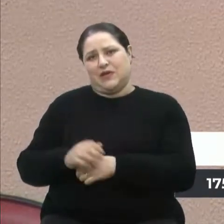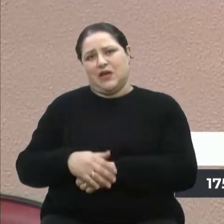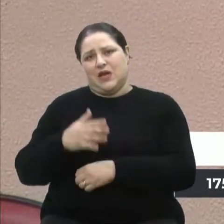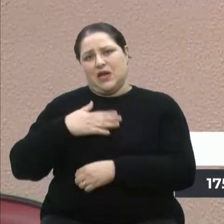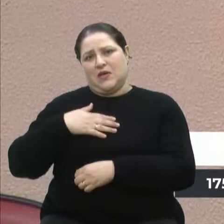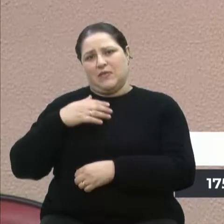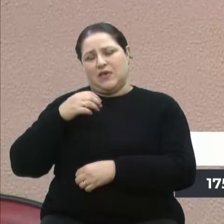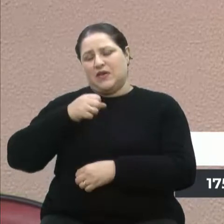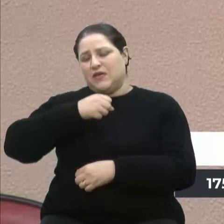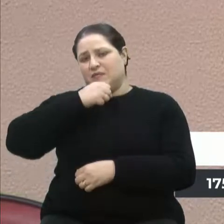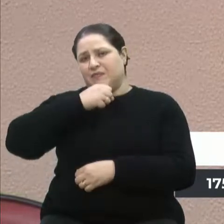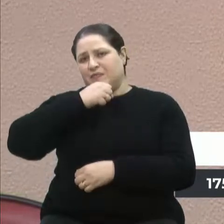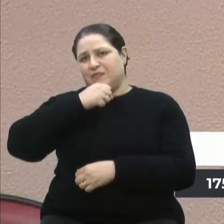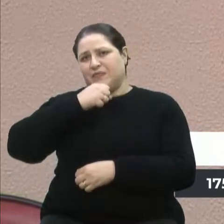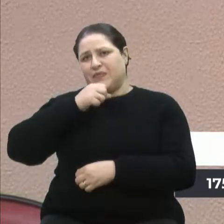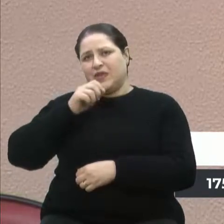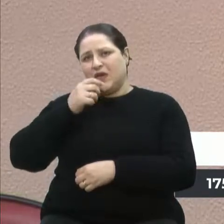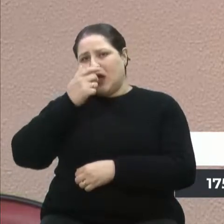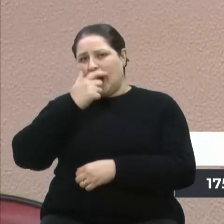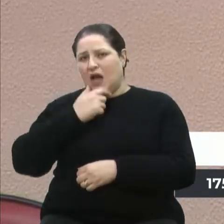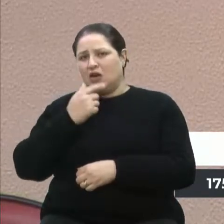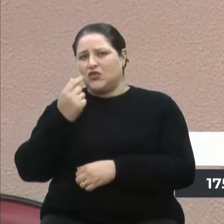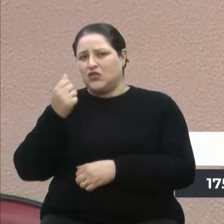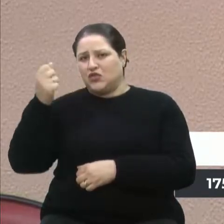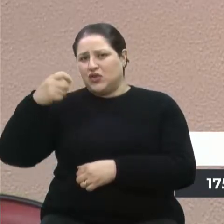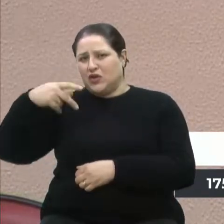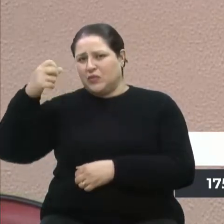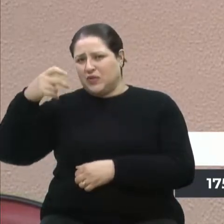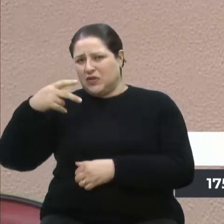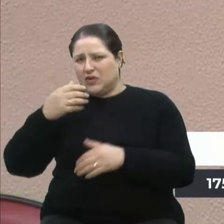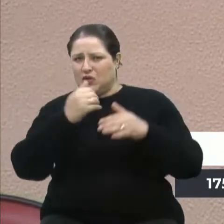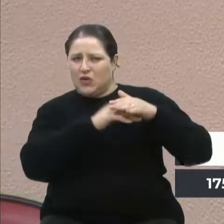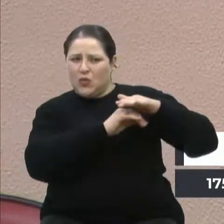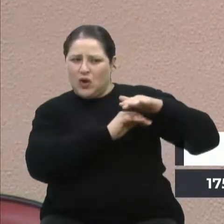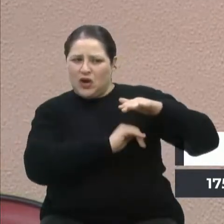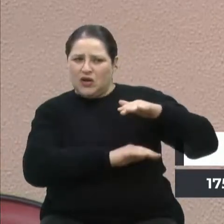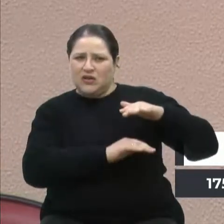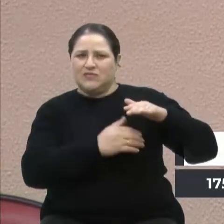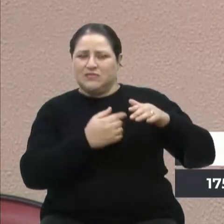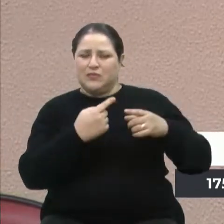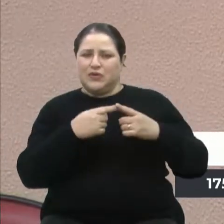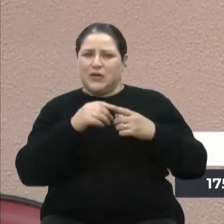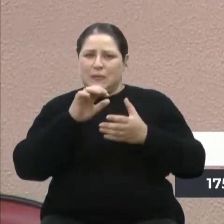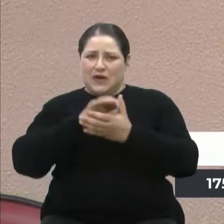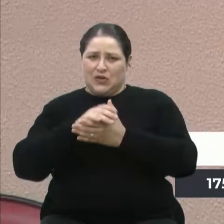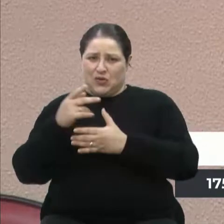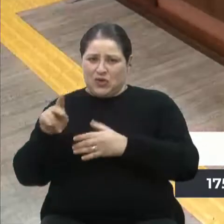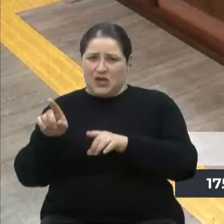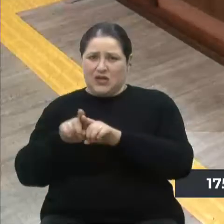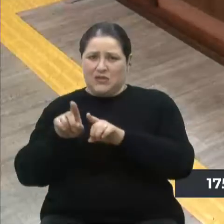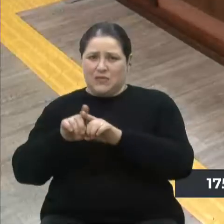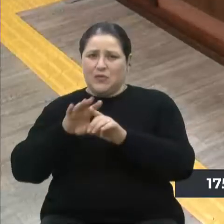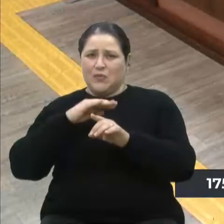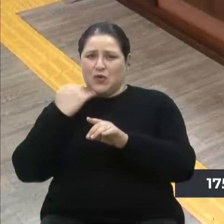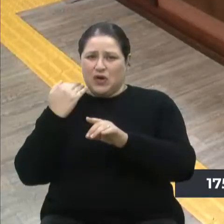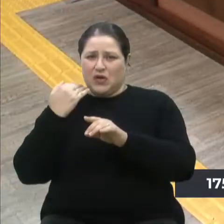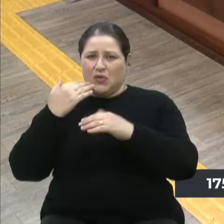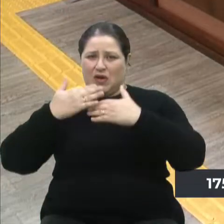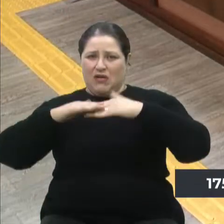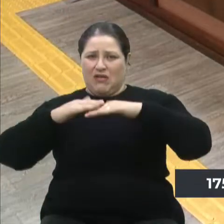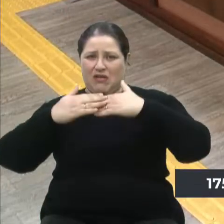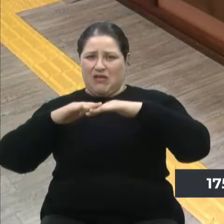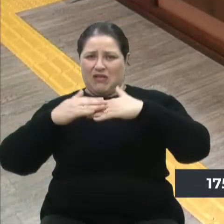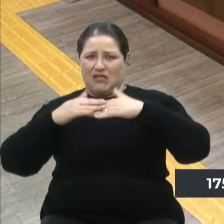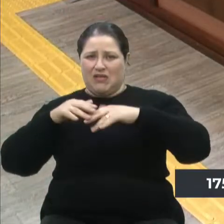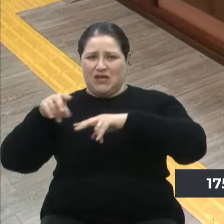guardou um pouco da sua aposentadoria, que o marido dela foi vítima de acidente de careta agrícola,